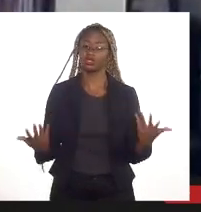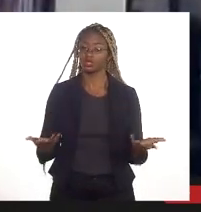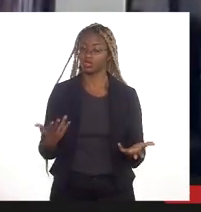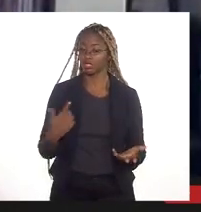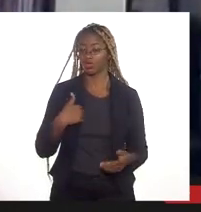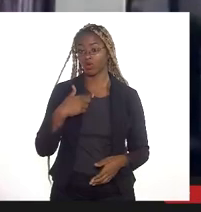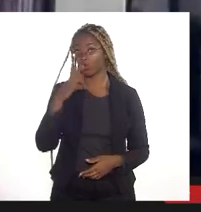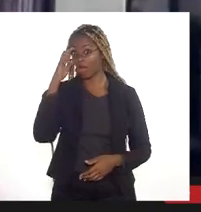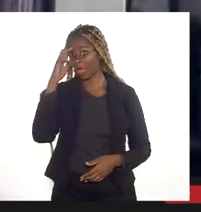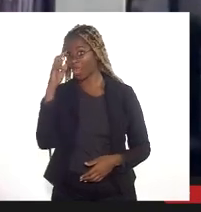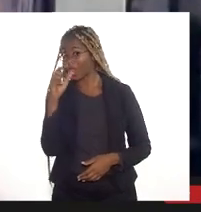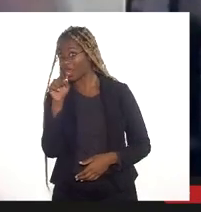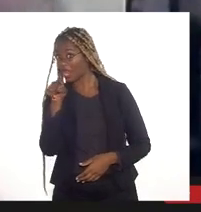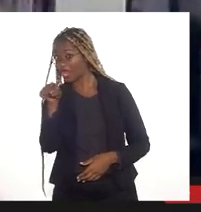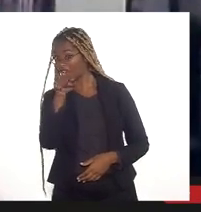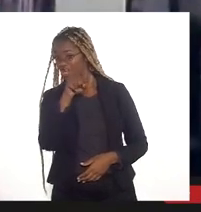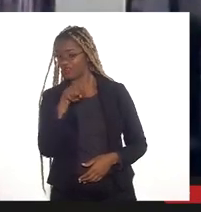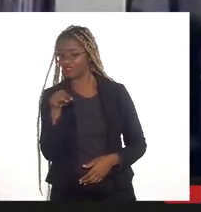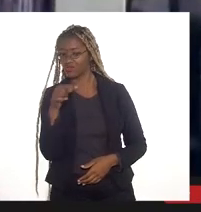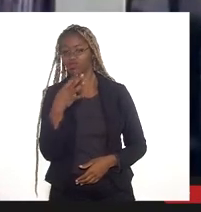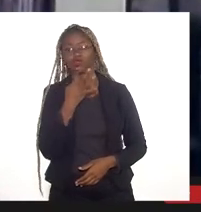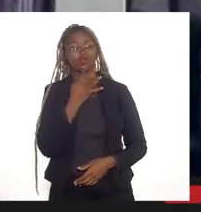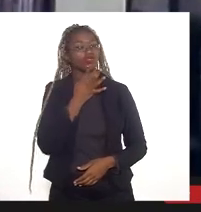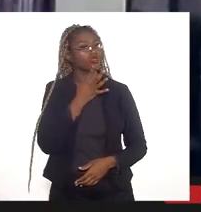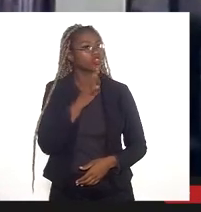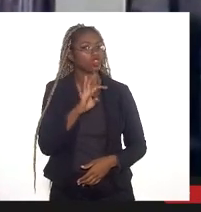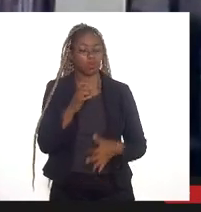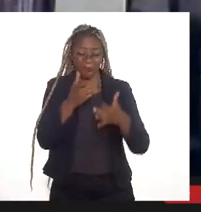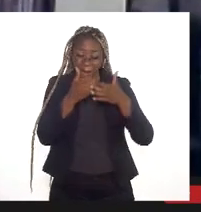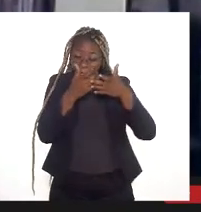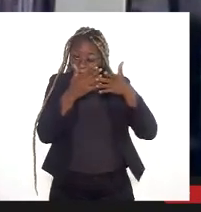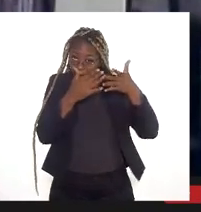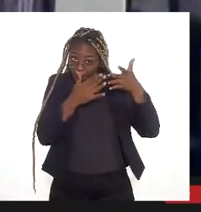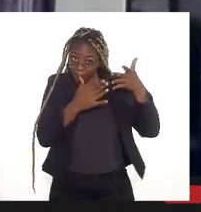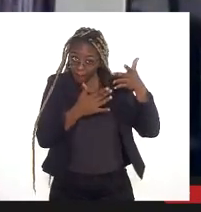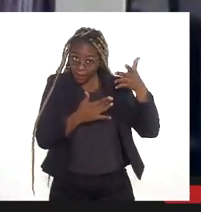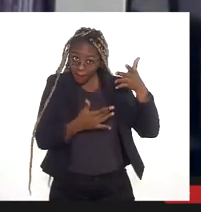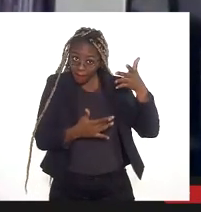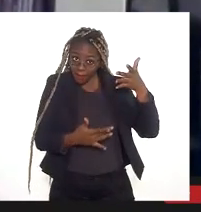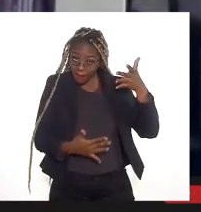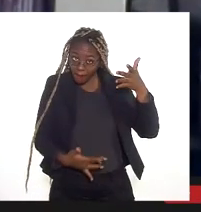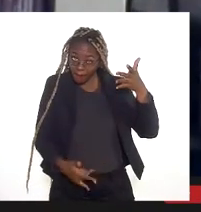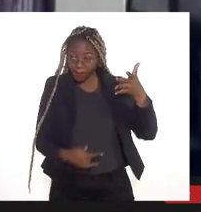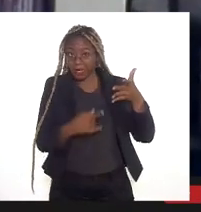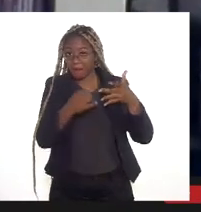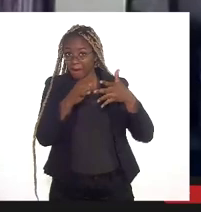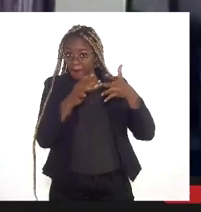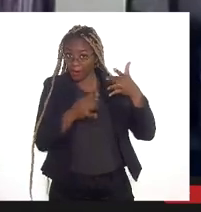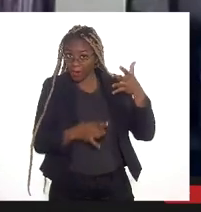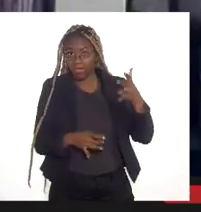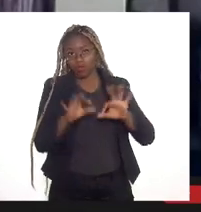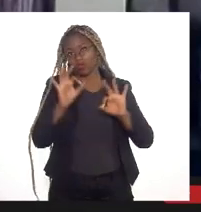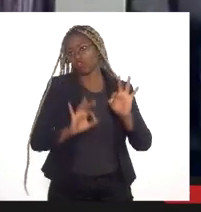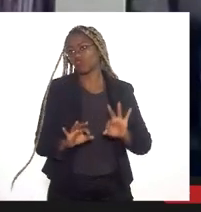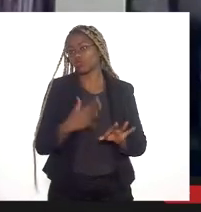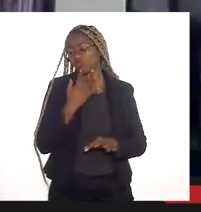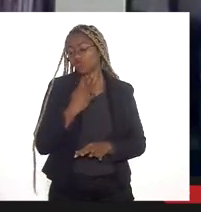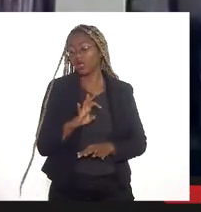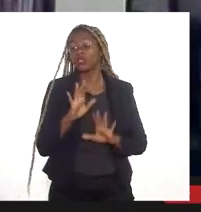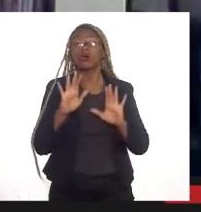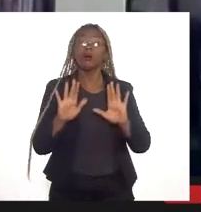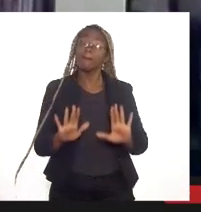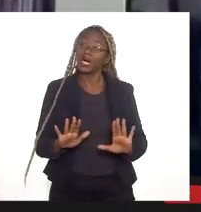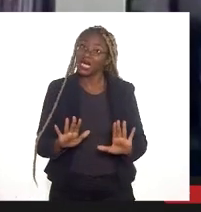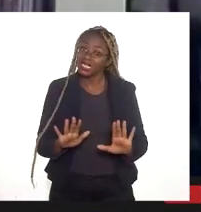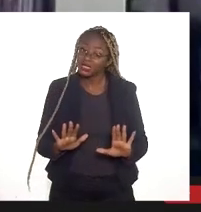fazendo esse alerta, eu não conheço detalhadamente o projeto, mas, pelo menos,